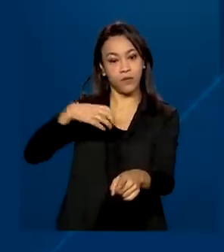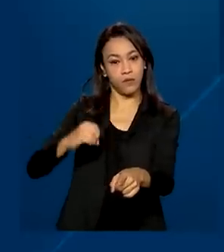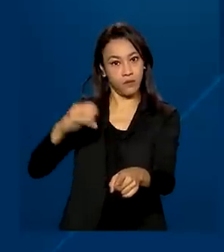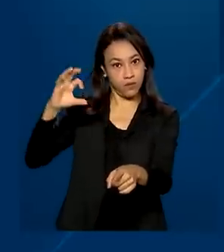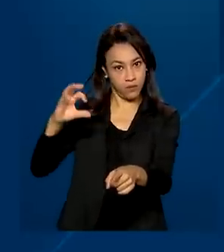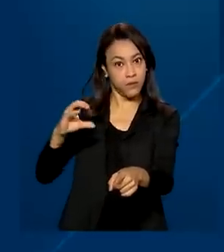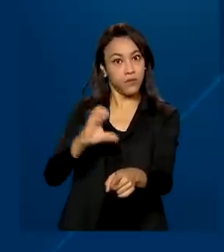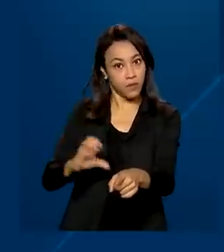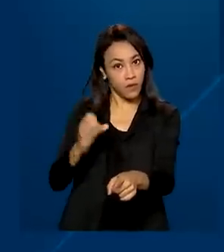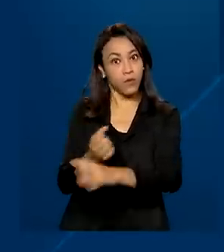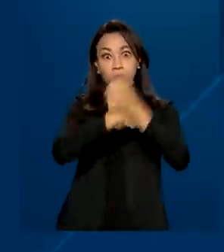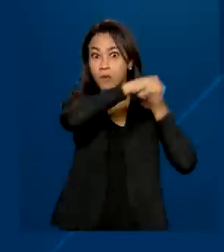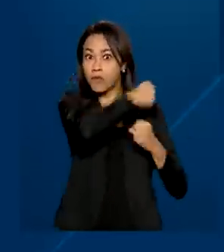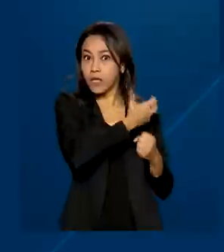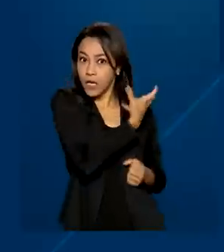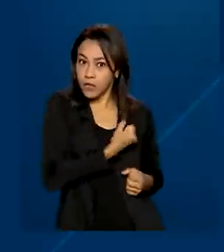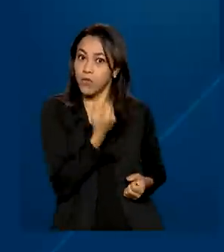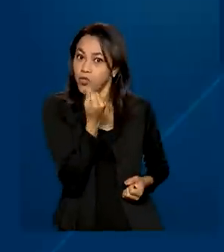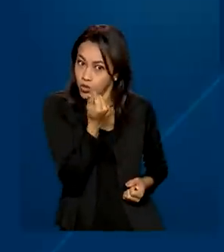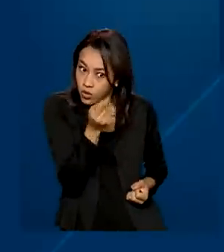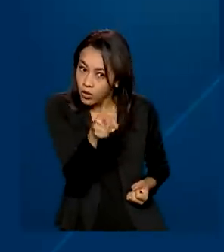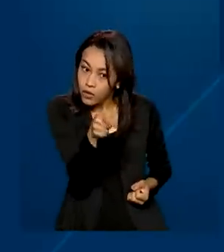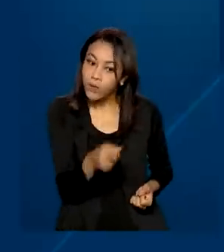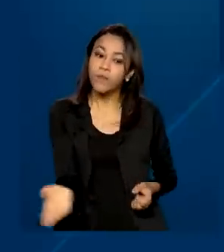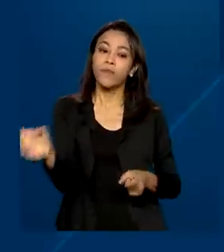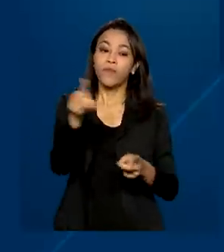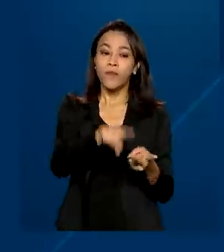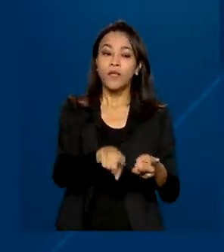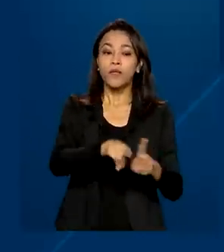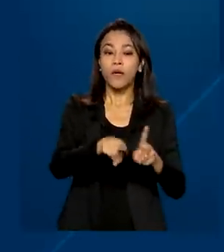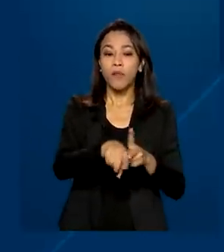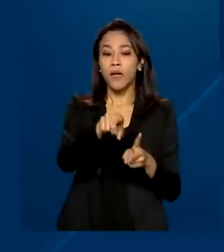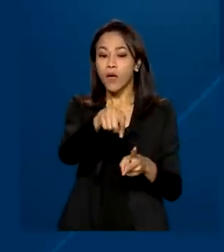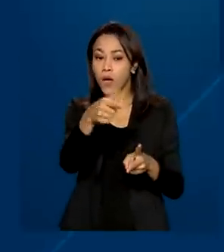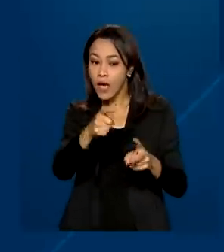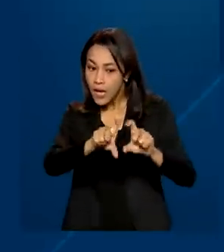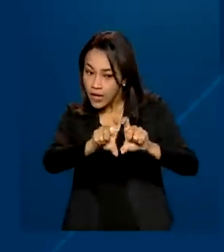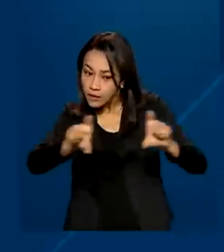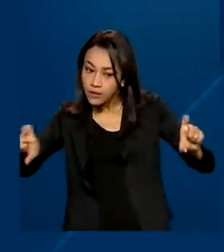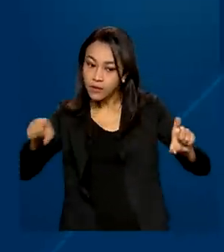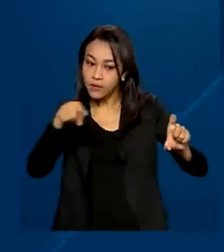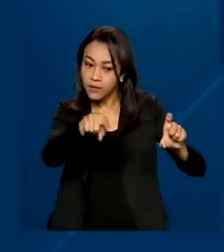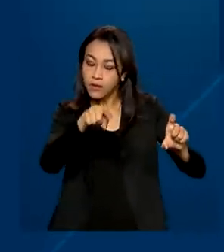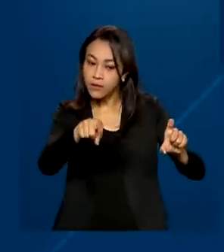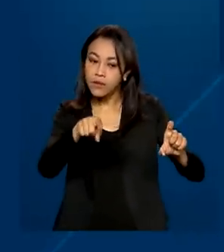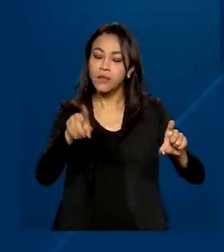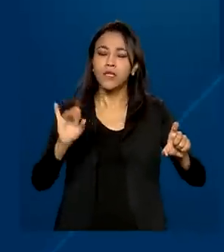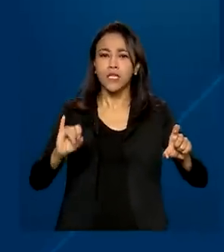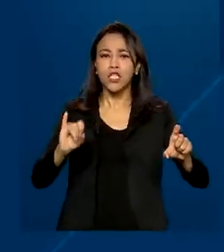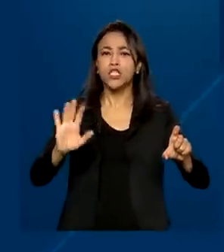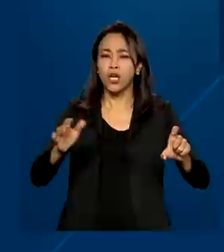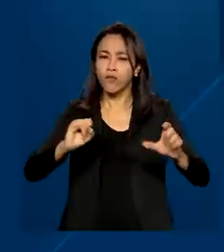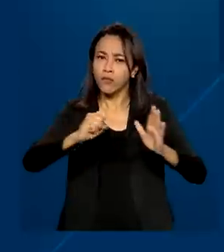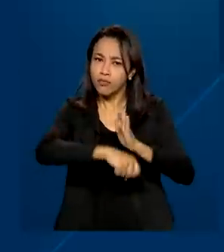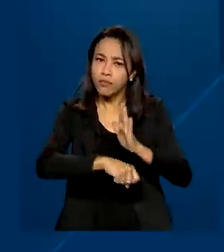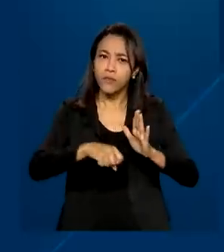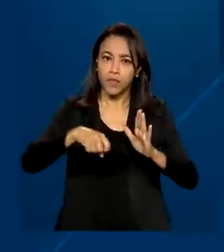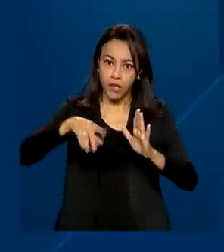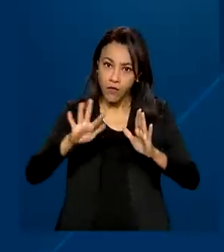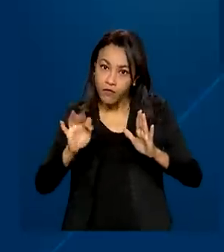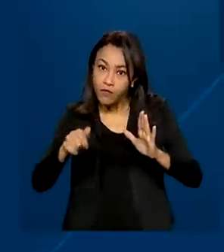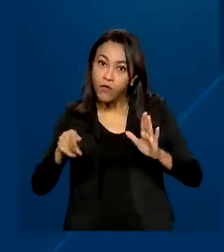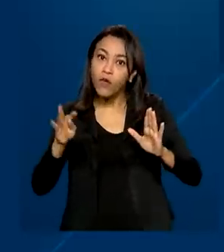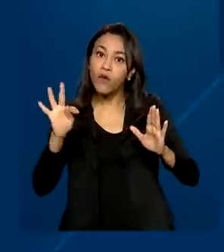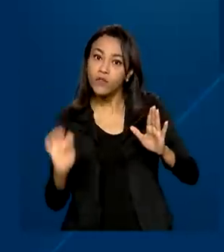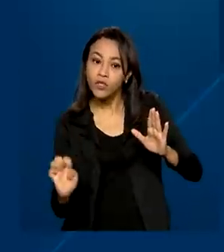no ano passado. Quem também recebeu rendimentos isentos, não tributáveis ou tributados exclusivamente na fonte,